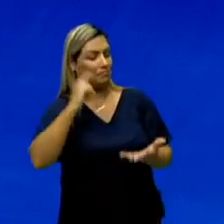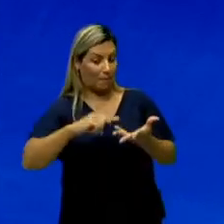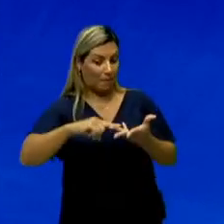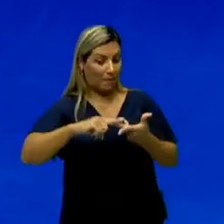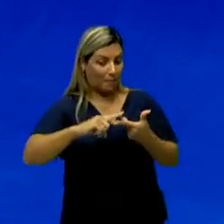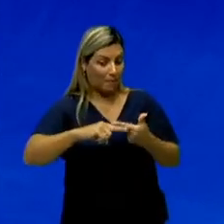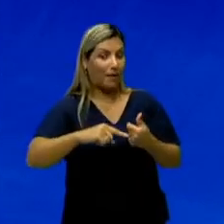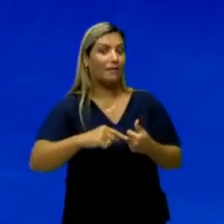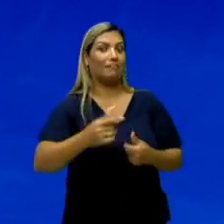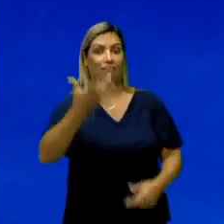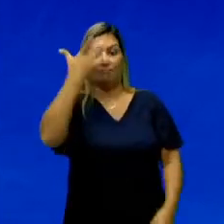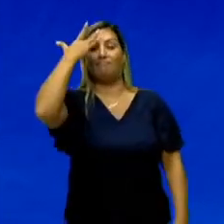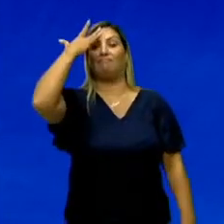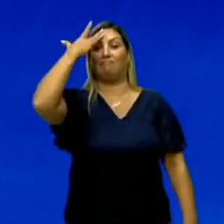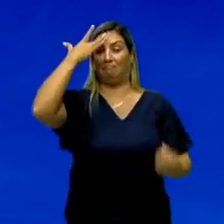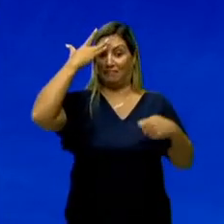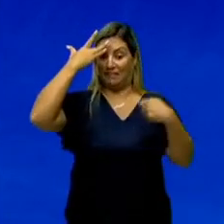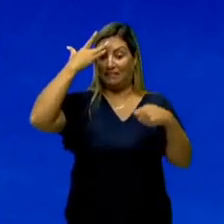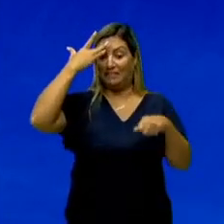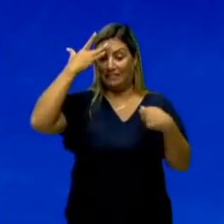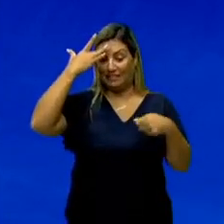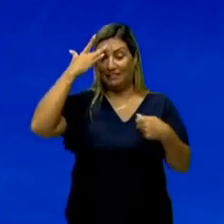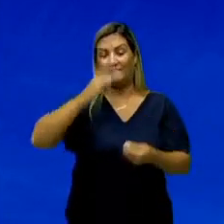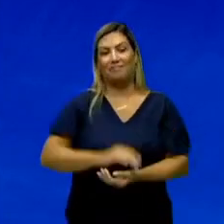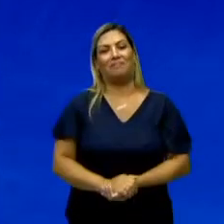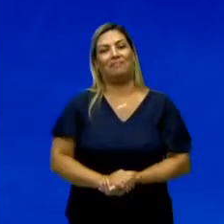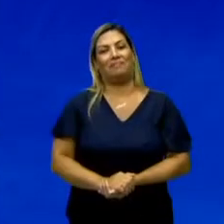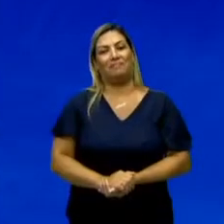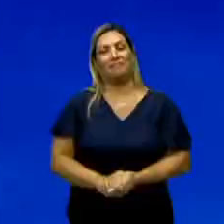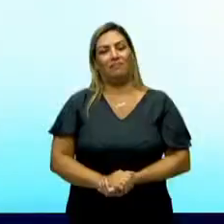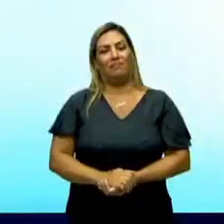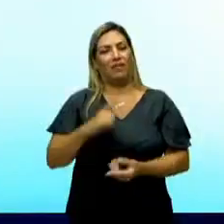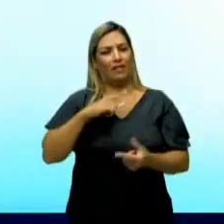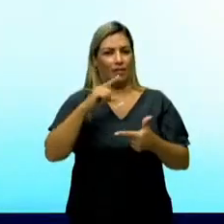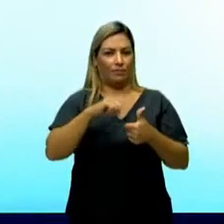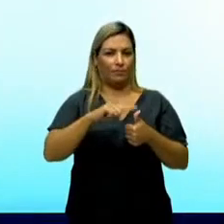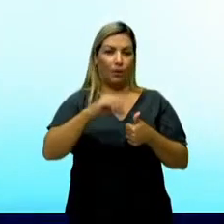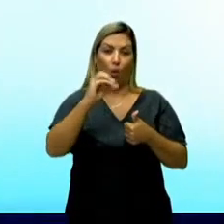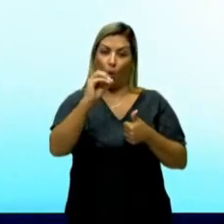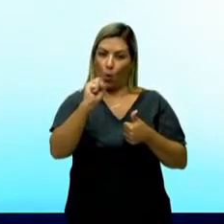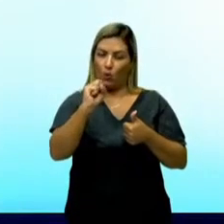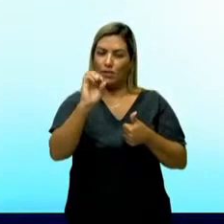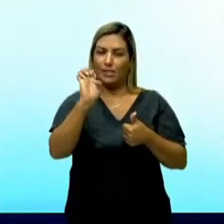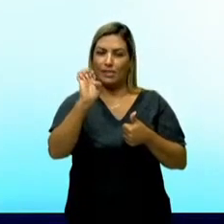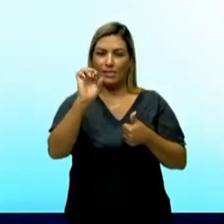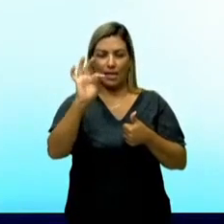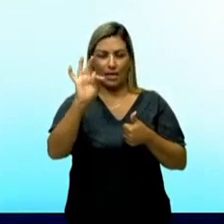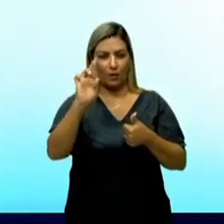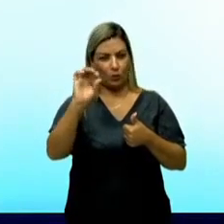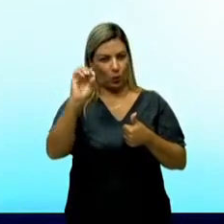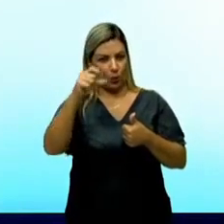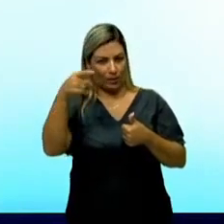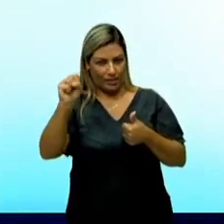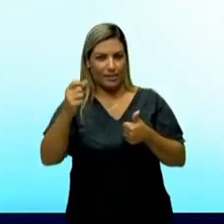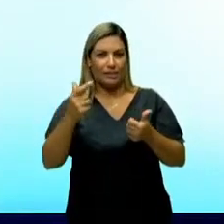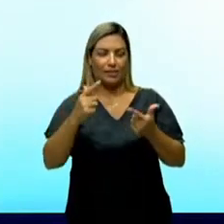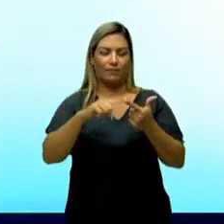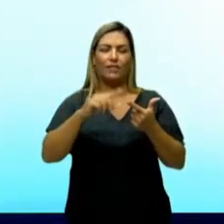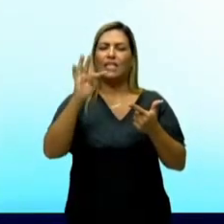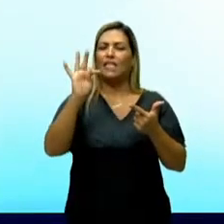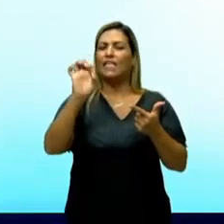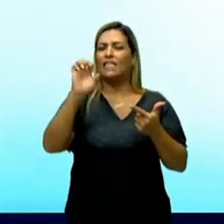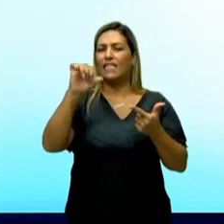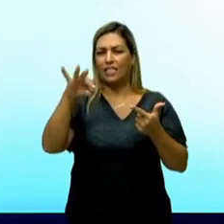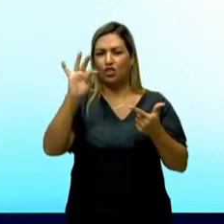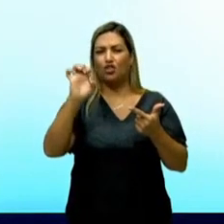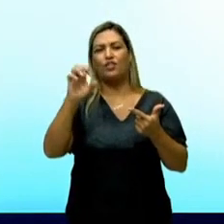vamos dizer assim, de cor mesmo, tá certo? Então, nós vamos ter os Sertões, de Euclides da Cunha, Triste Fim, de